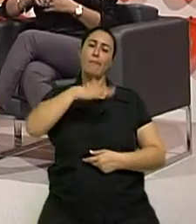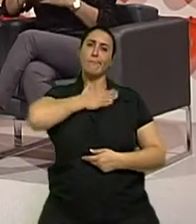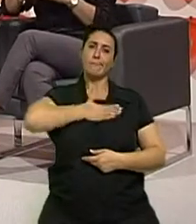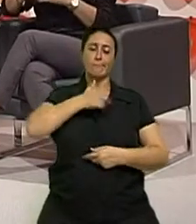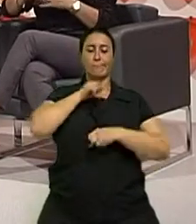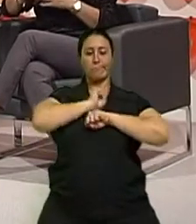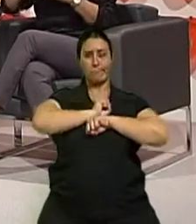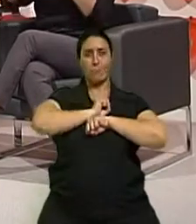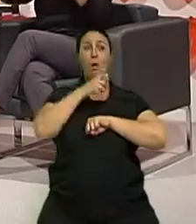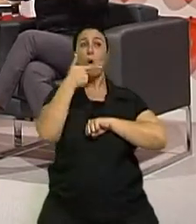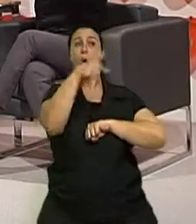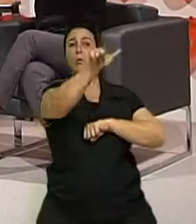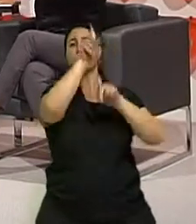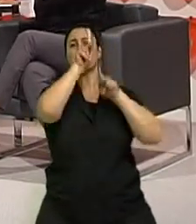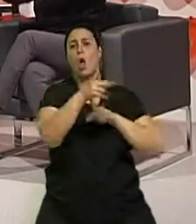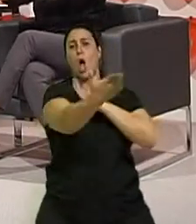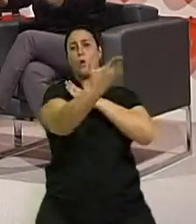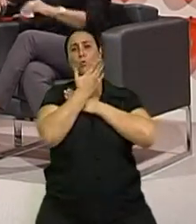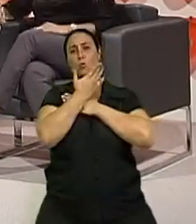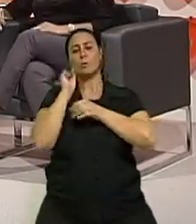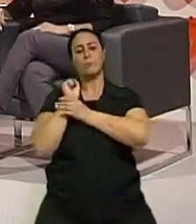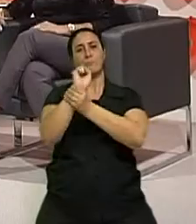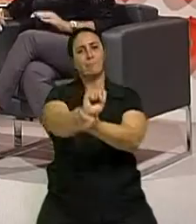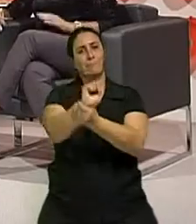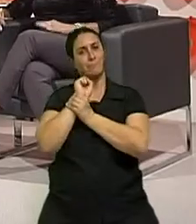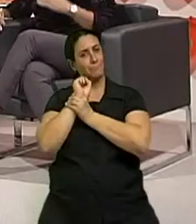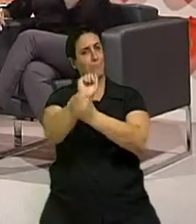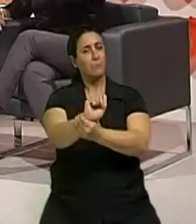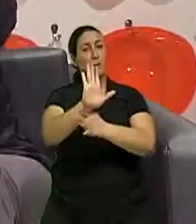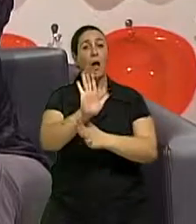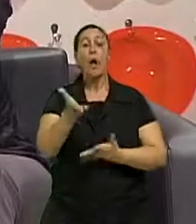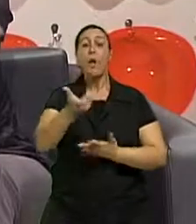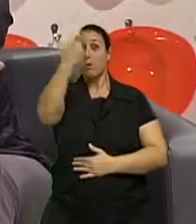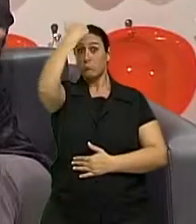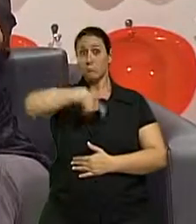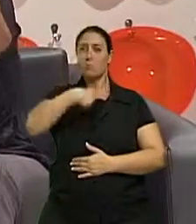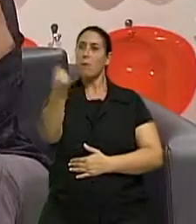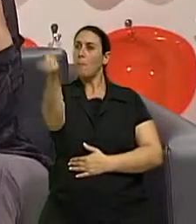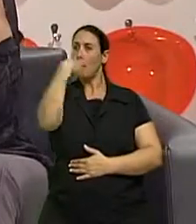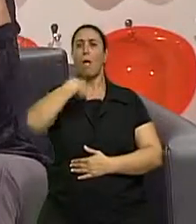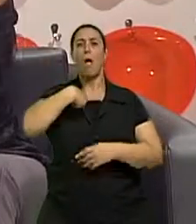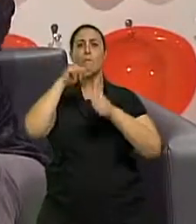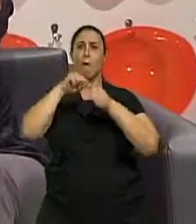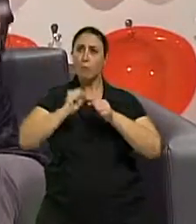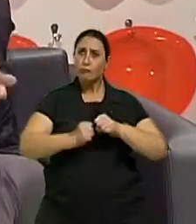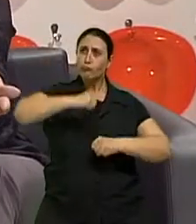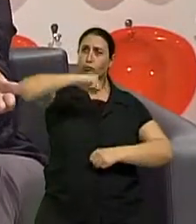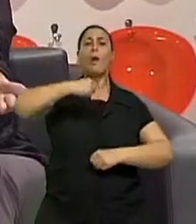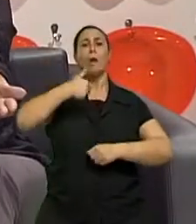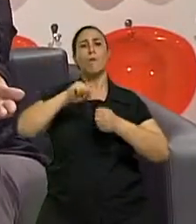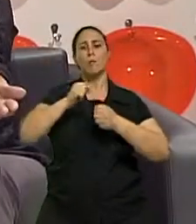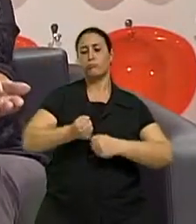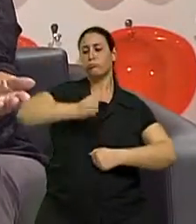não faz voluntariamente. Ela é ajudada. Ativa é quando me dizem, faz assim dez vezes. Isso mesmo. E eu faço